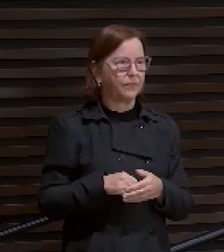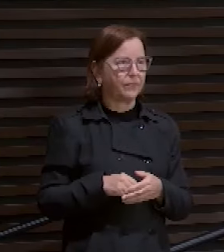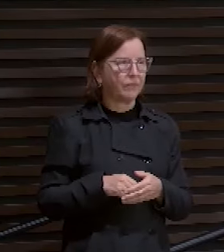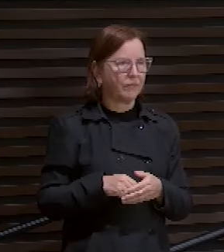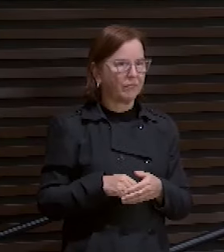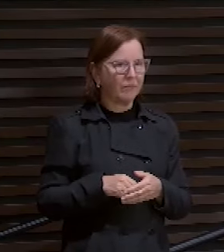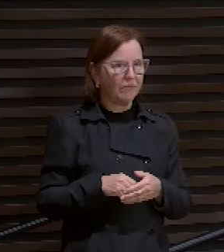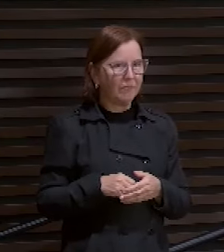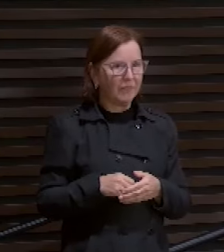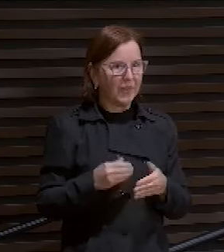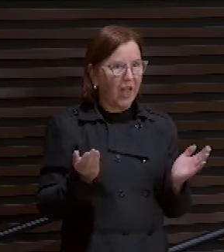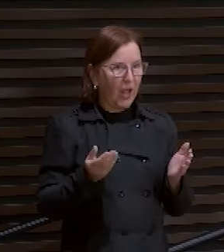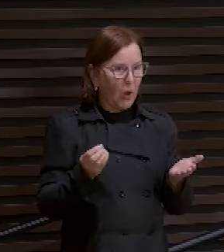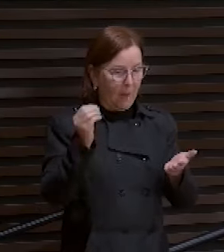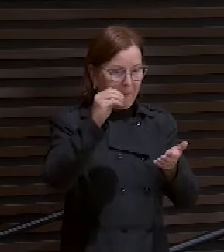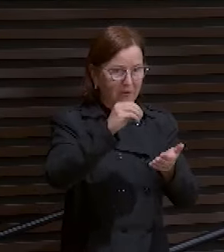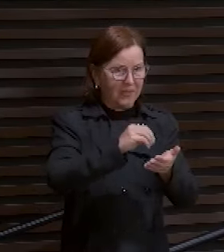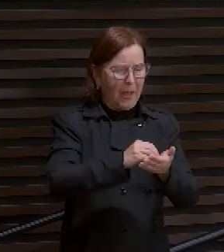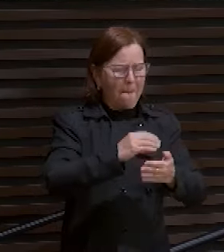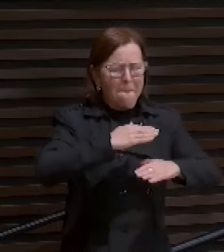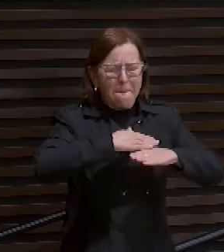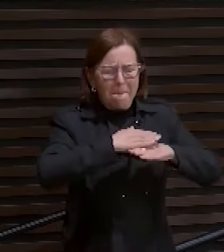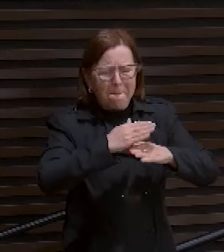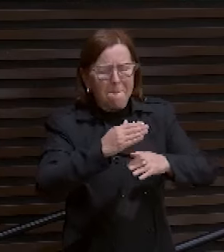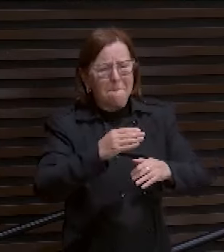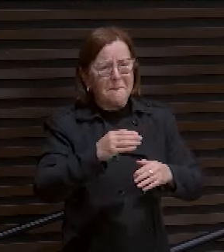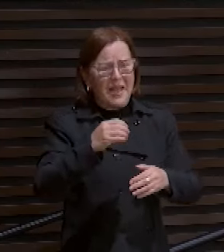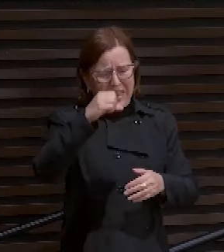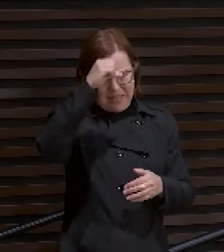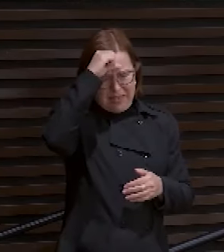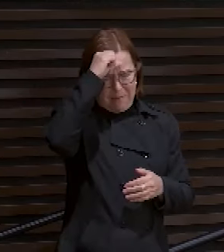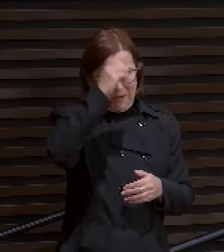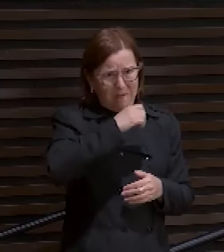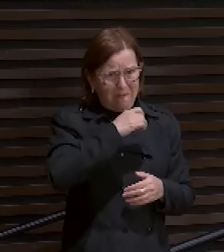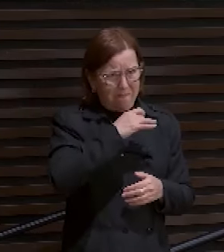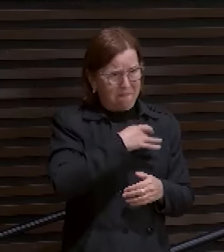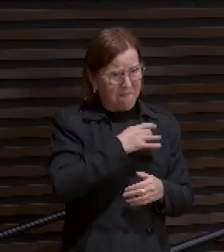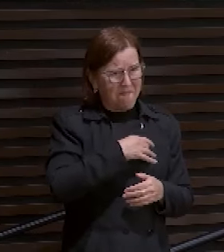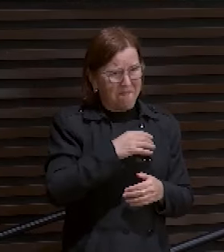botar mais depressão, medo, não sei. Agora vai sair daqui.